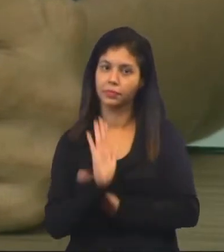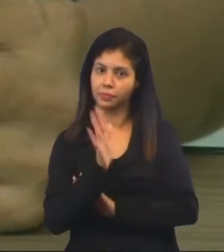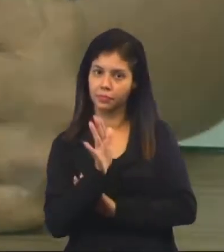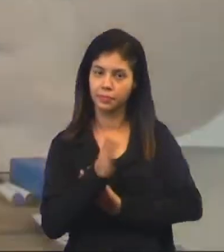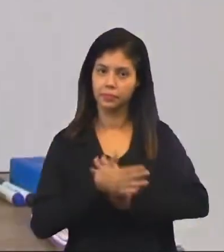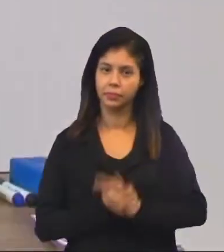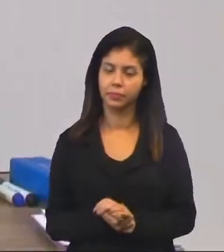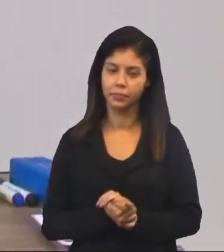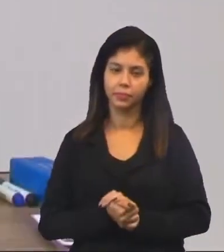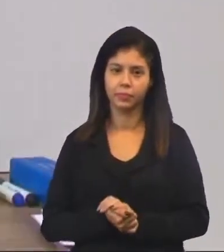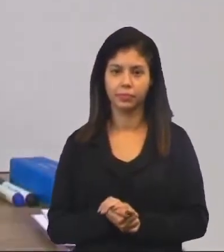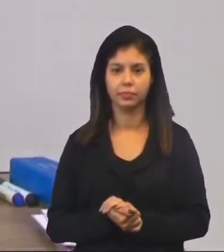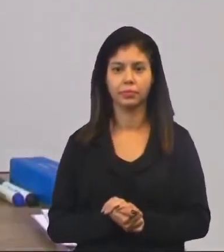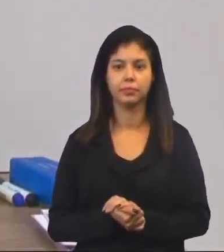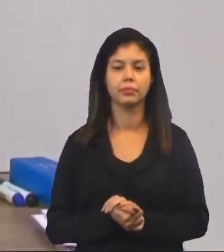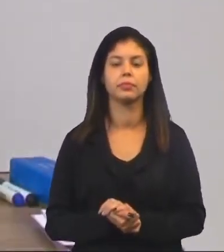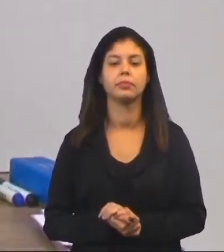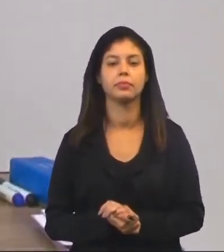já já, tá bom?